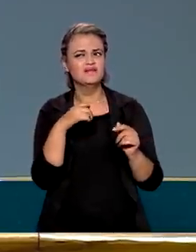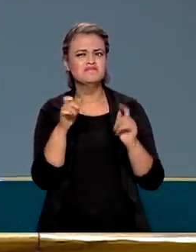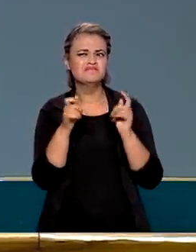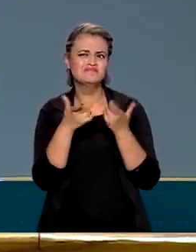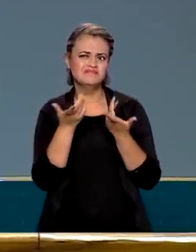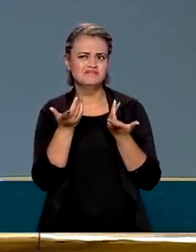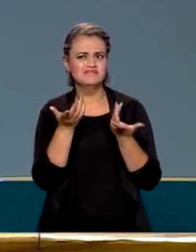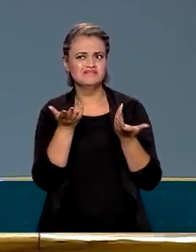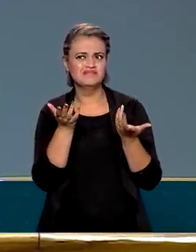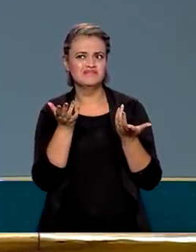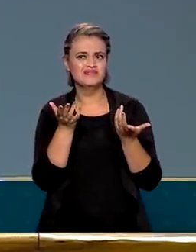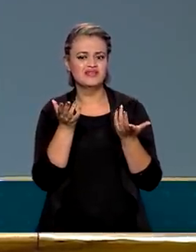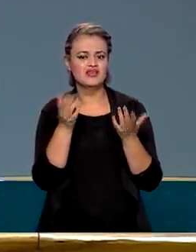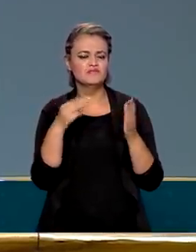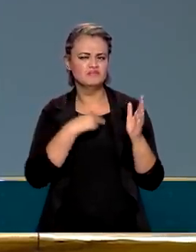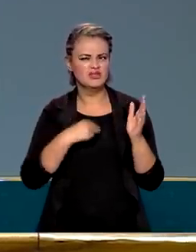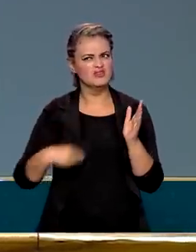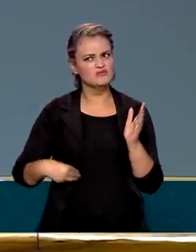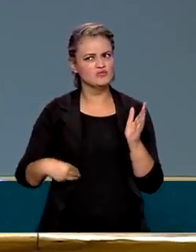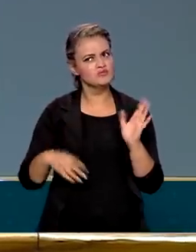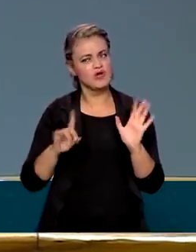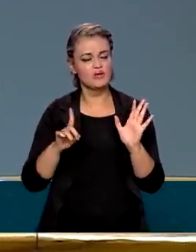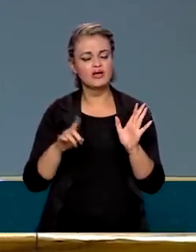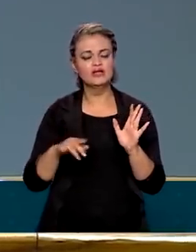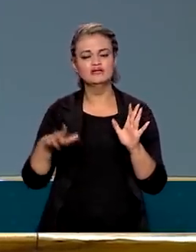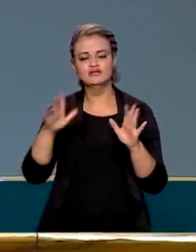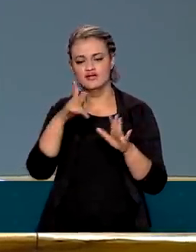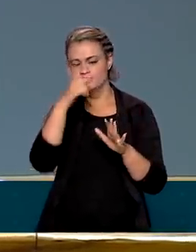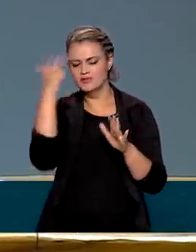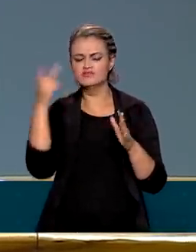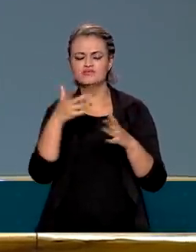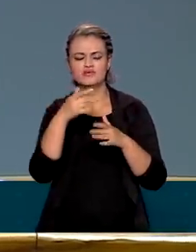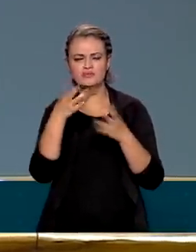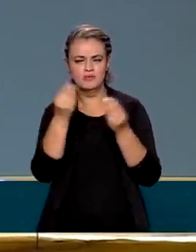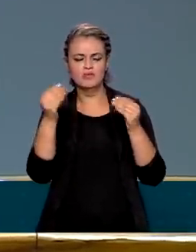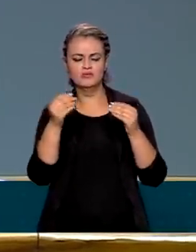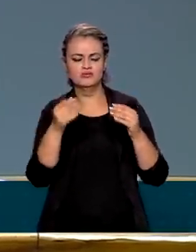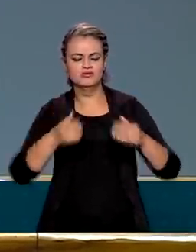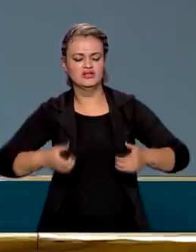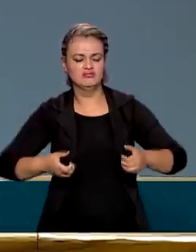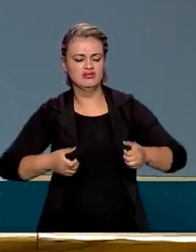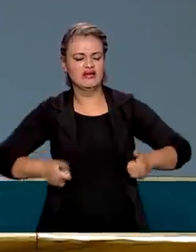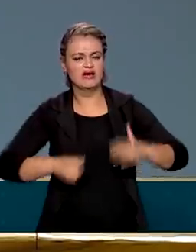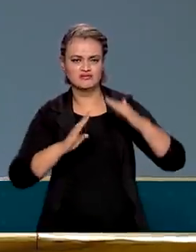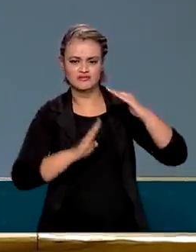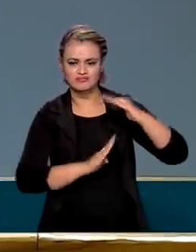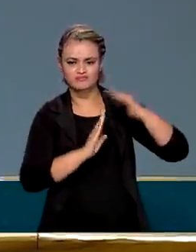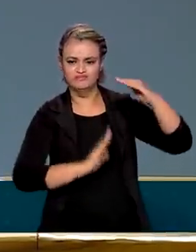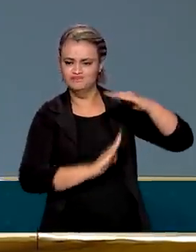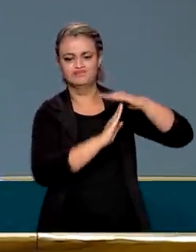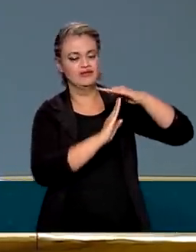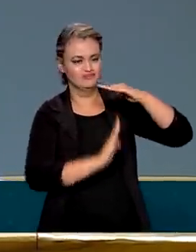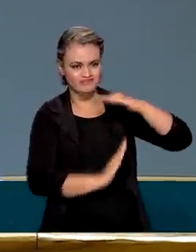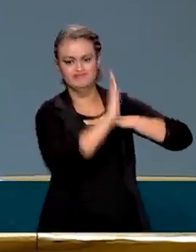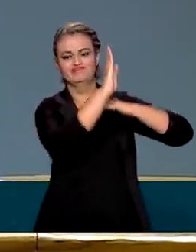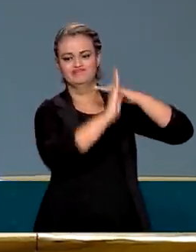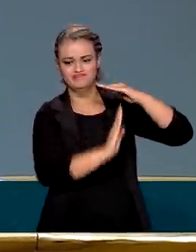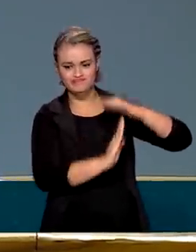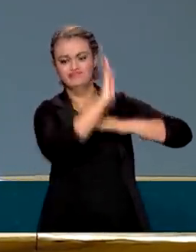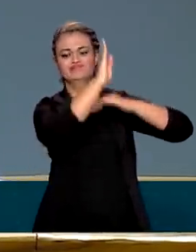falo que sejam ministros, não. Existe uma legião de fura-tetos. O teto é desconfortável. O teto